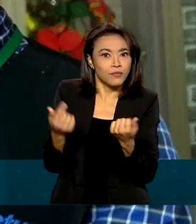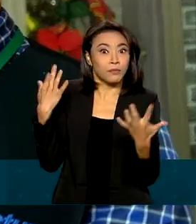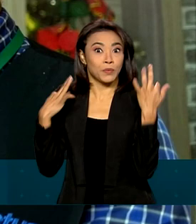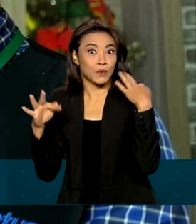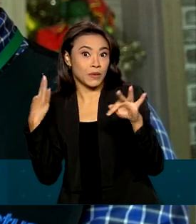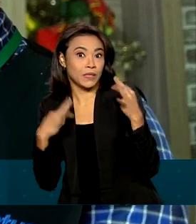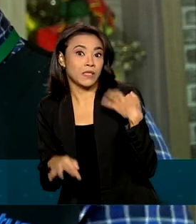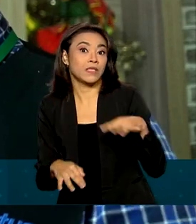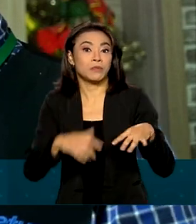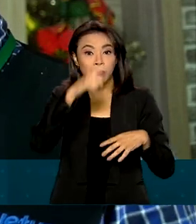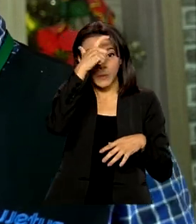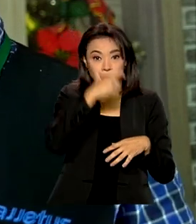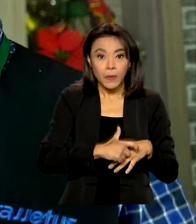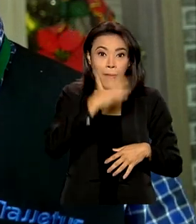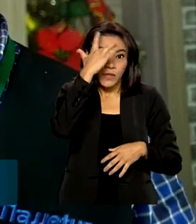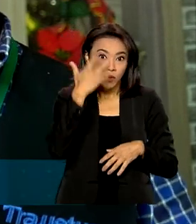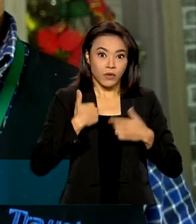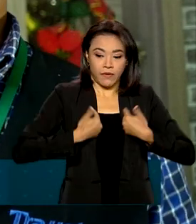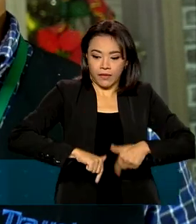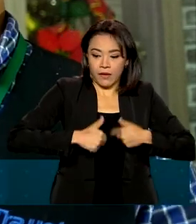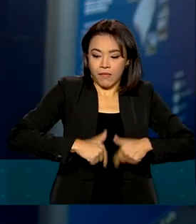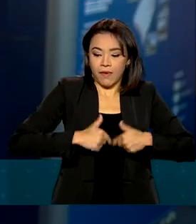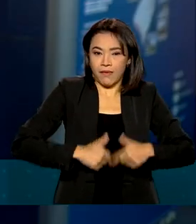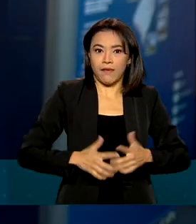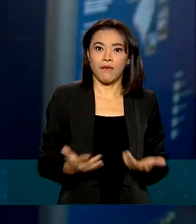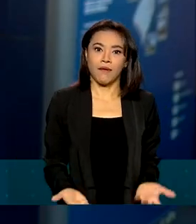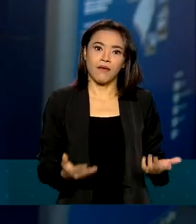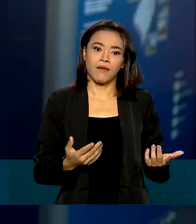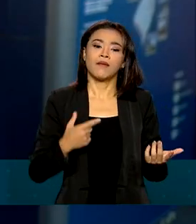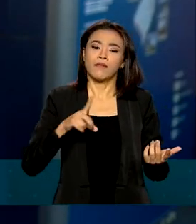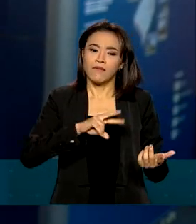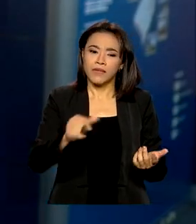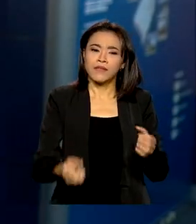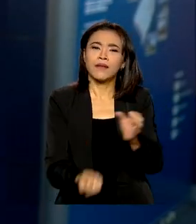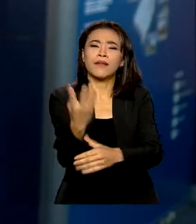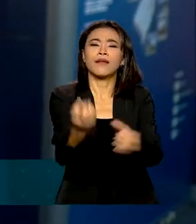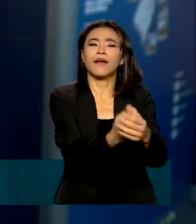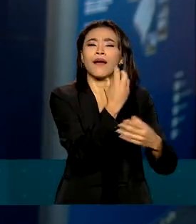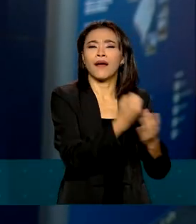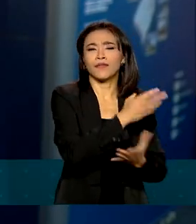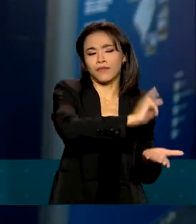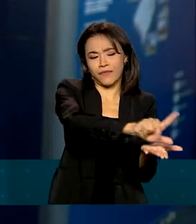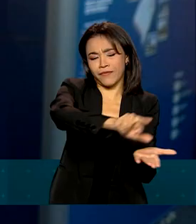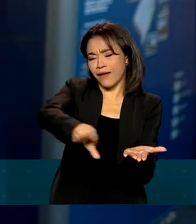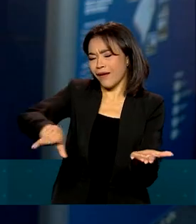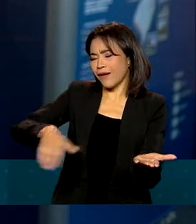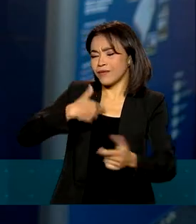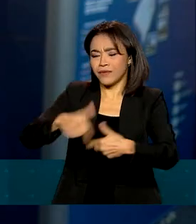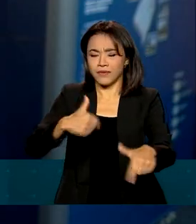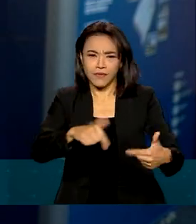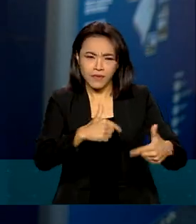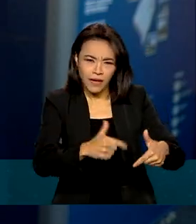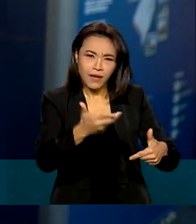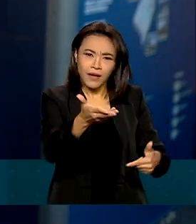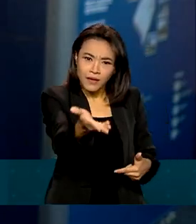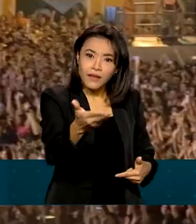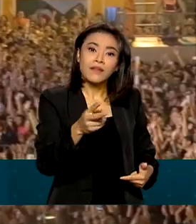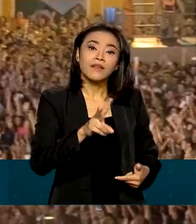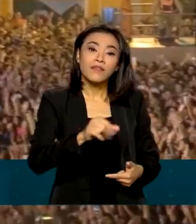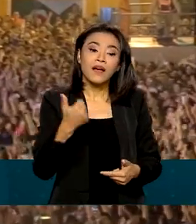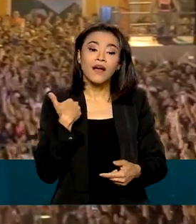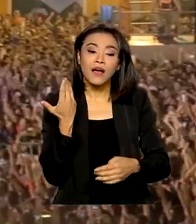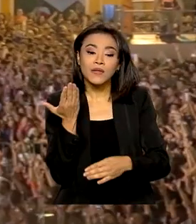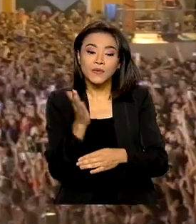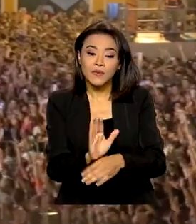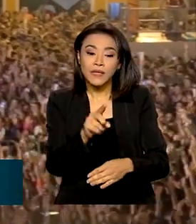guia que vai trabalhar, para o comerciante. Serão criados milhares de empregos diretos e indiretos que beneficiarão